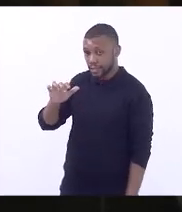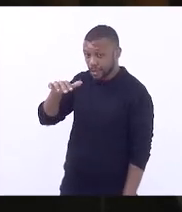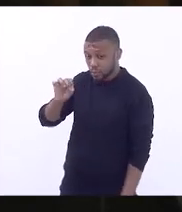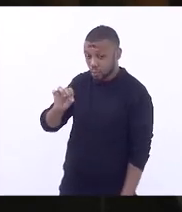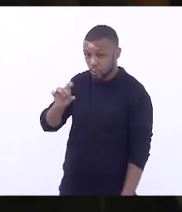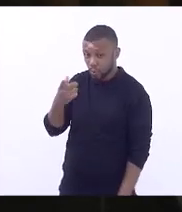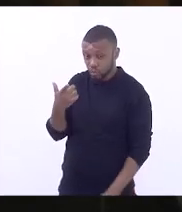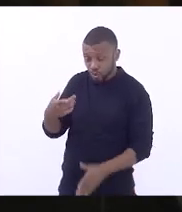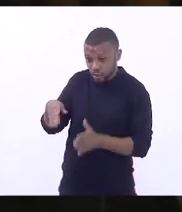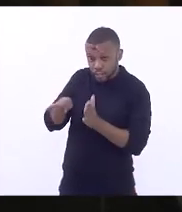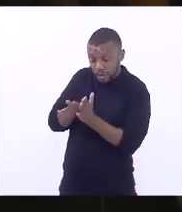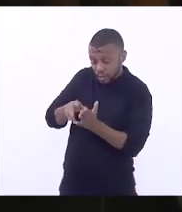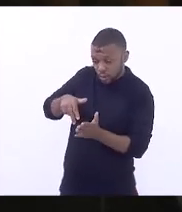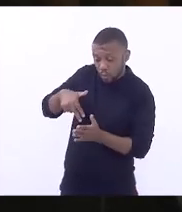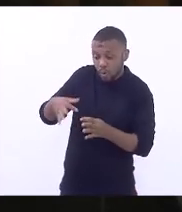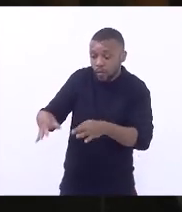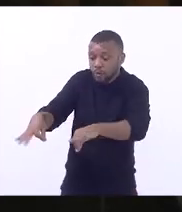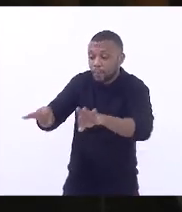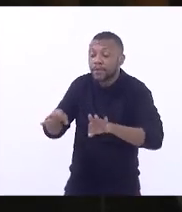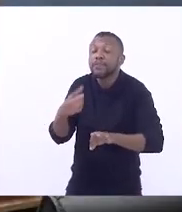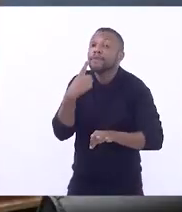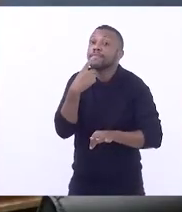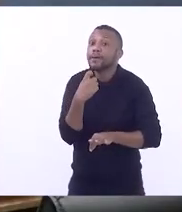nos receber. Um abraço. Muito obrigado.